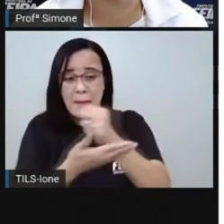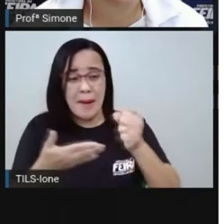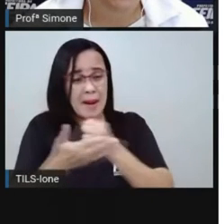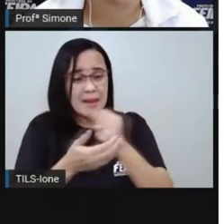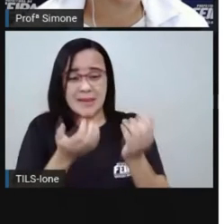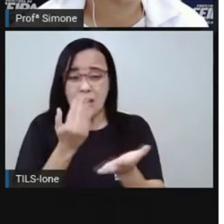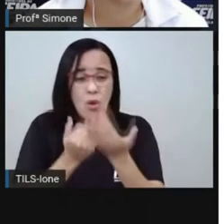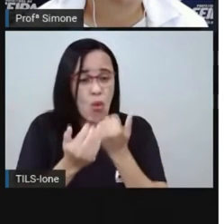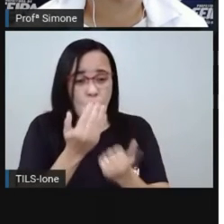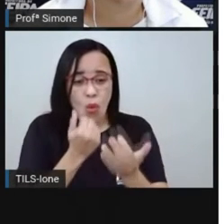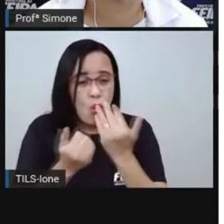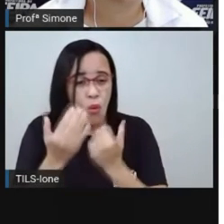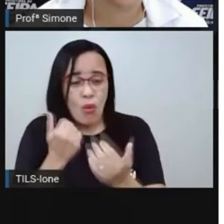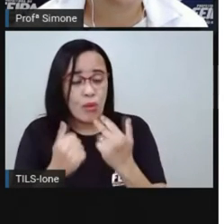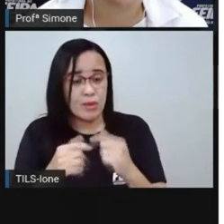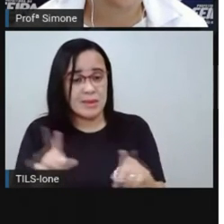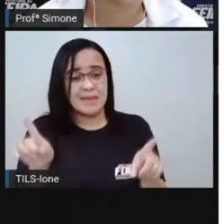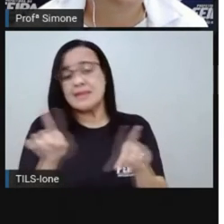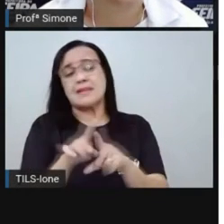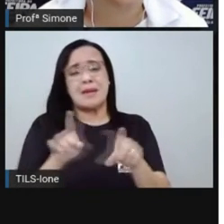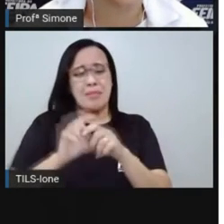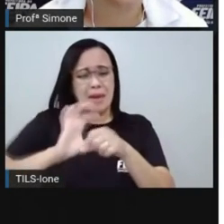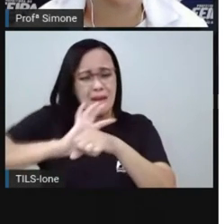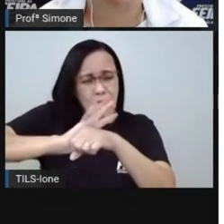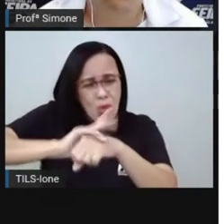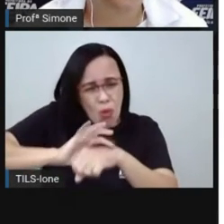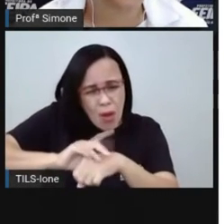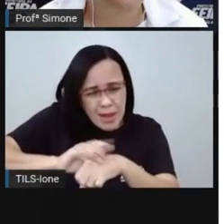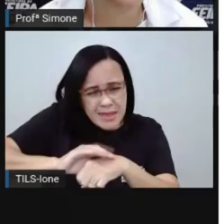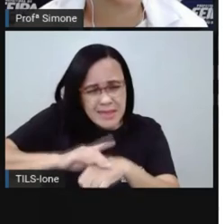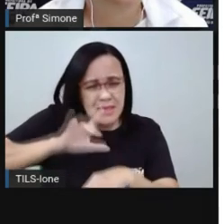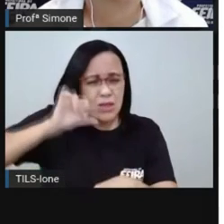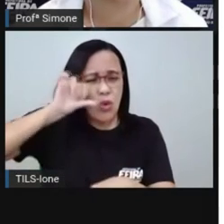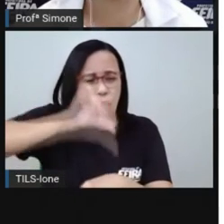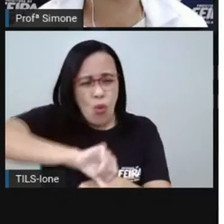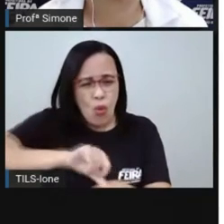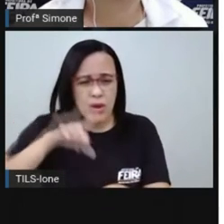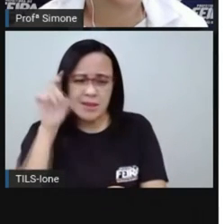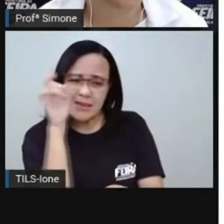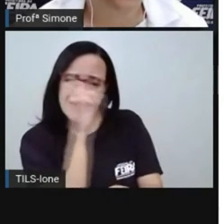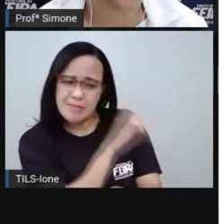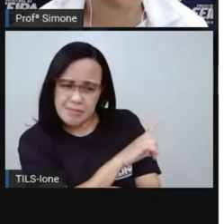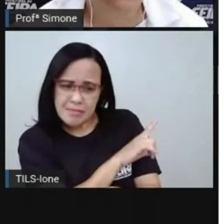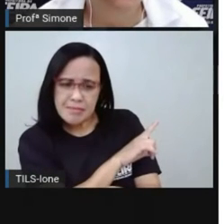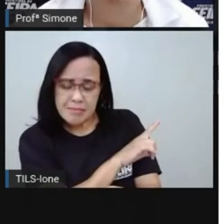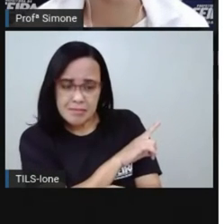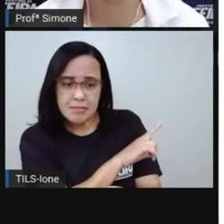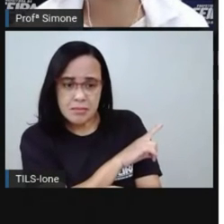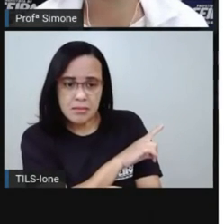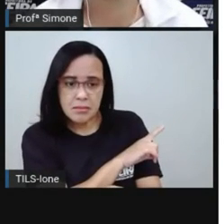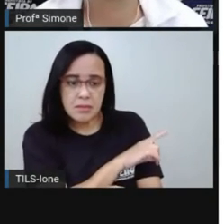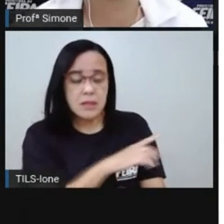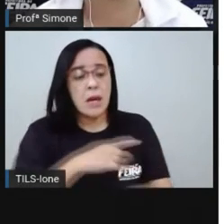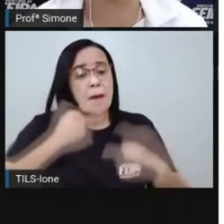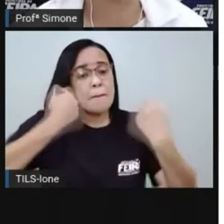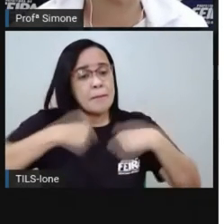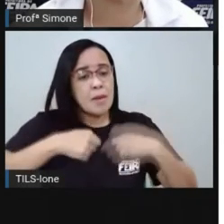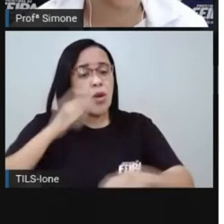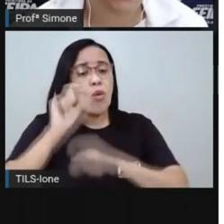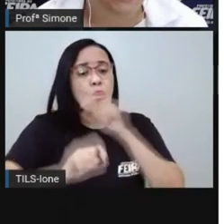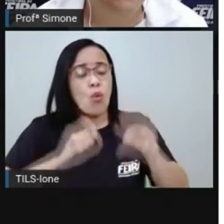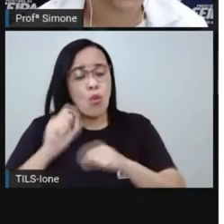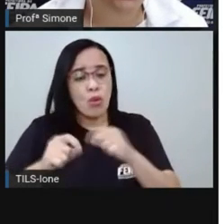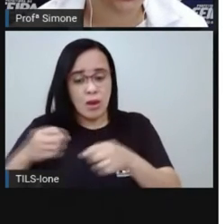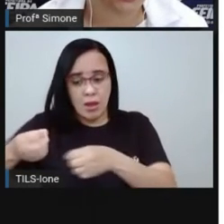até conseguir organizar a casa, o país, demorou um tempo. Precisou escrever uma